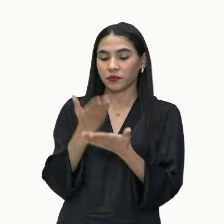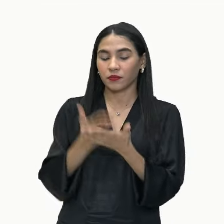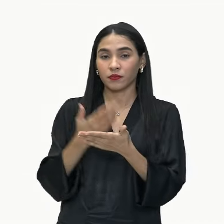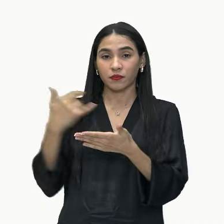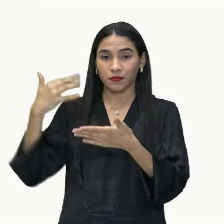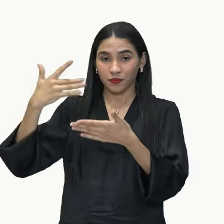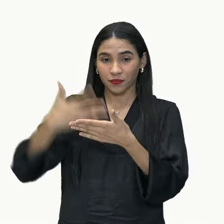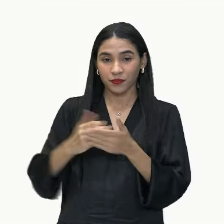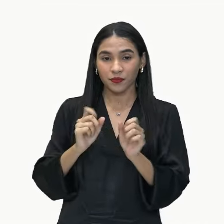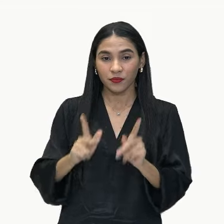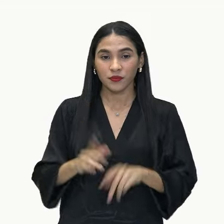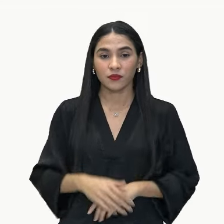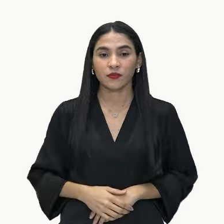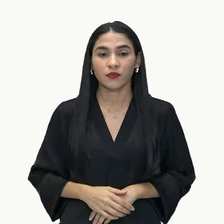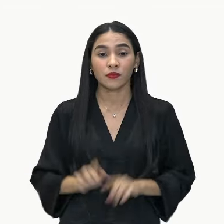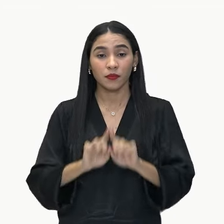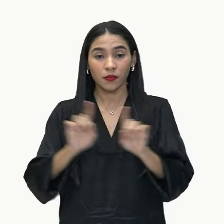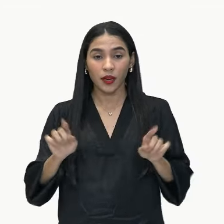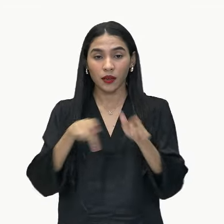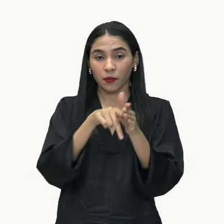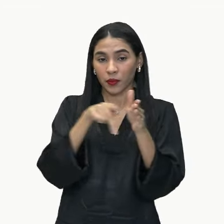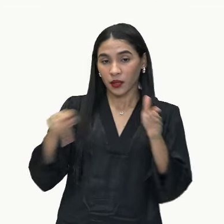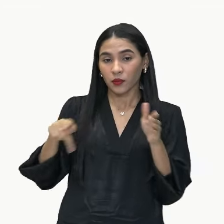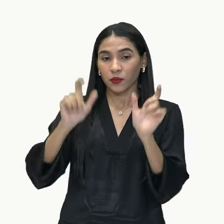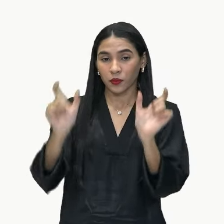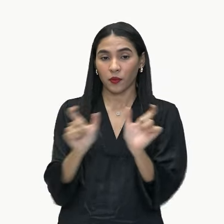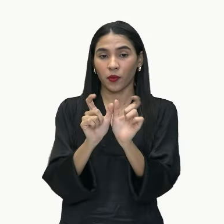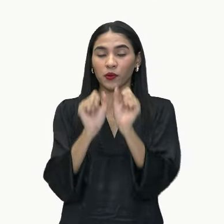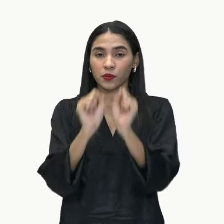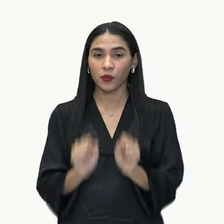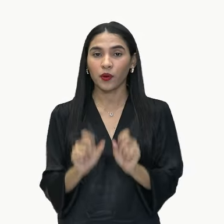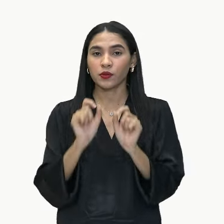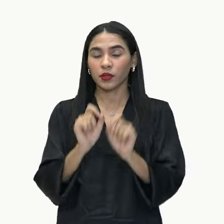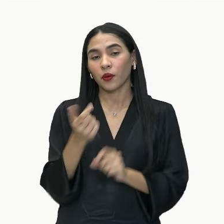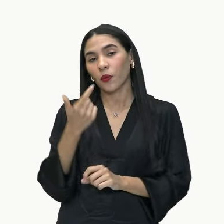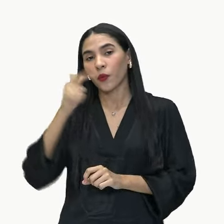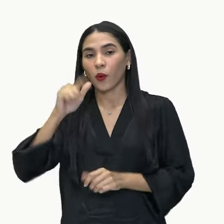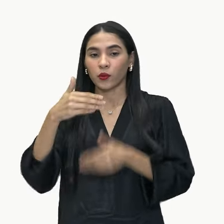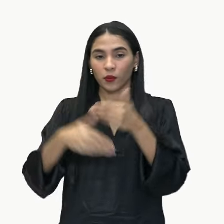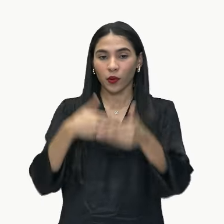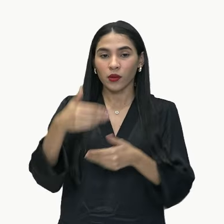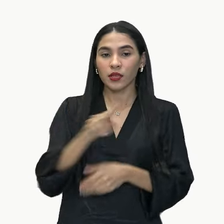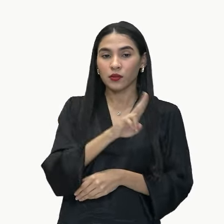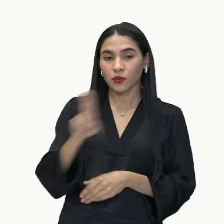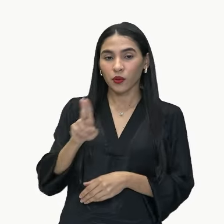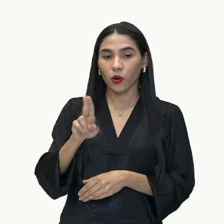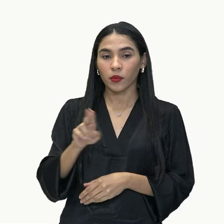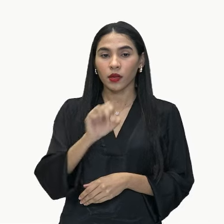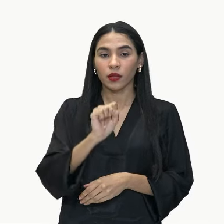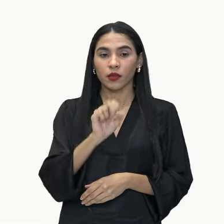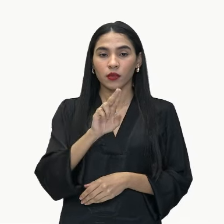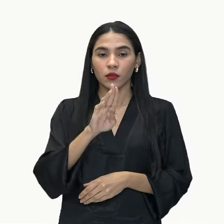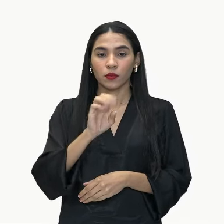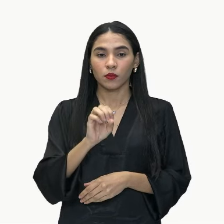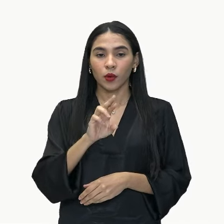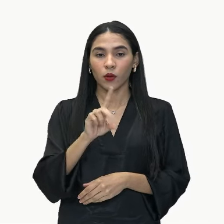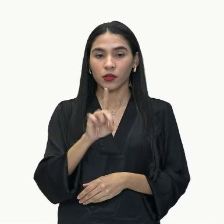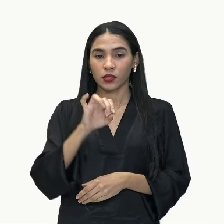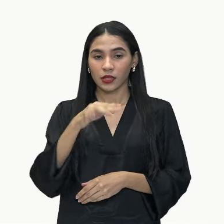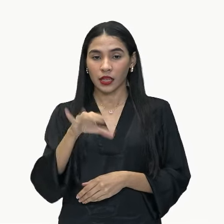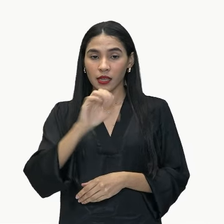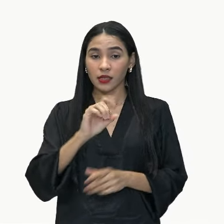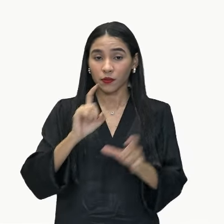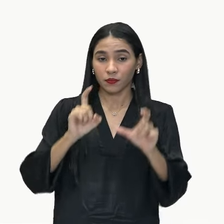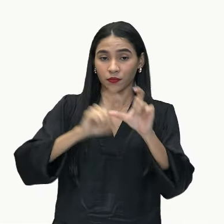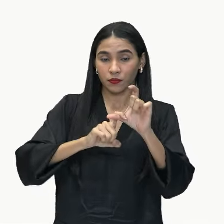do nosso módulo. Porém, o período composto pode ser composto por um outro processo que nós chamamos de subordinação. E é com